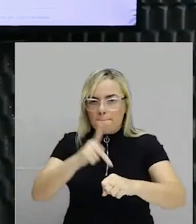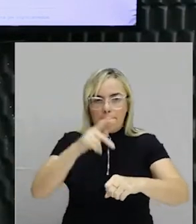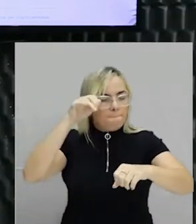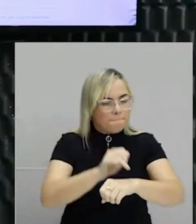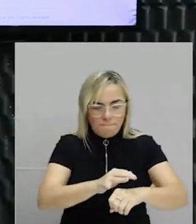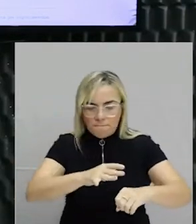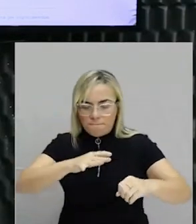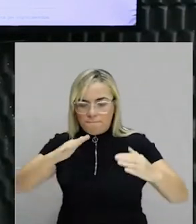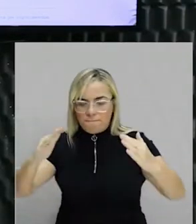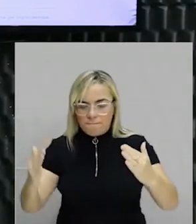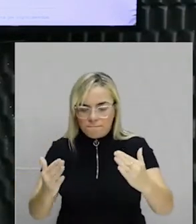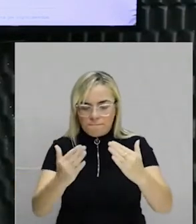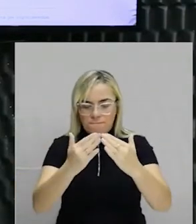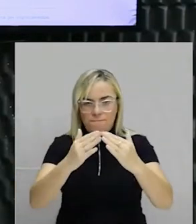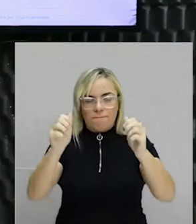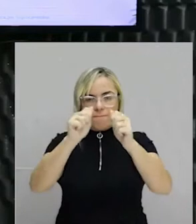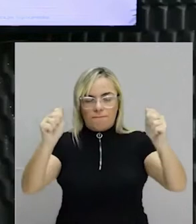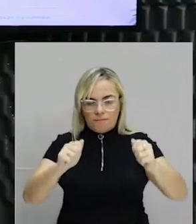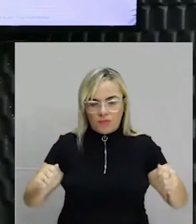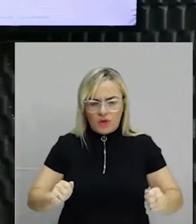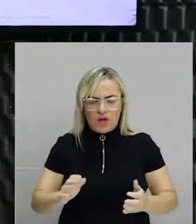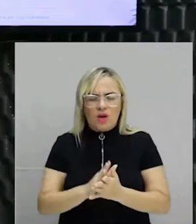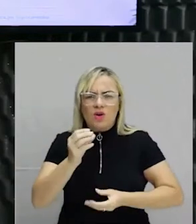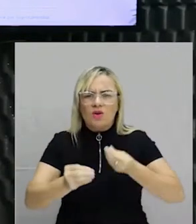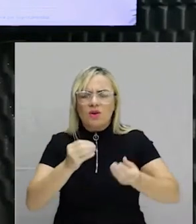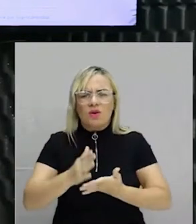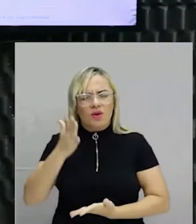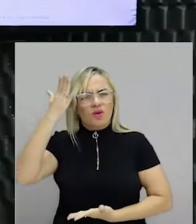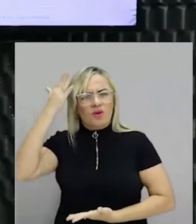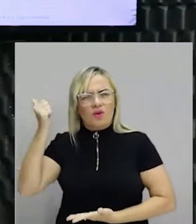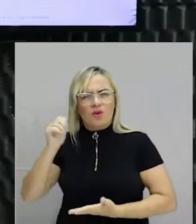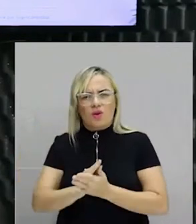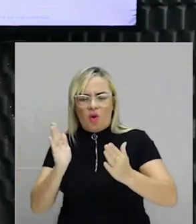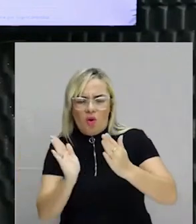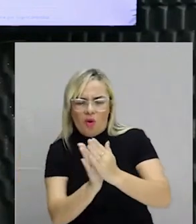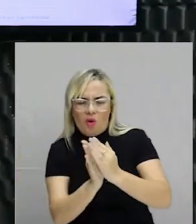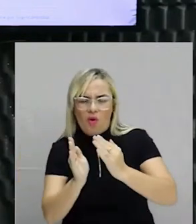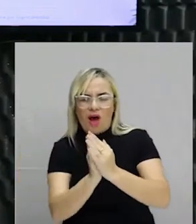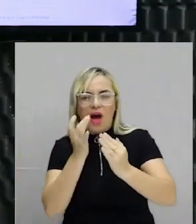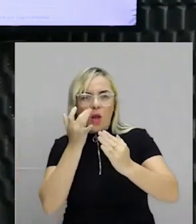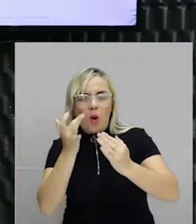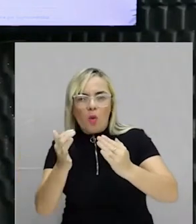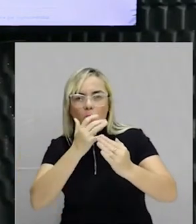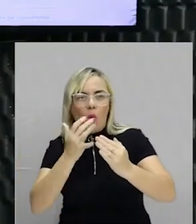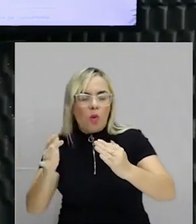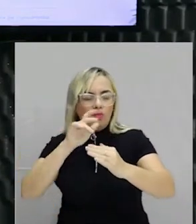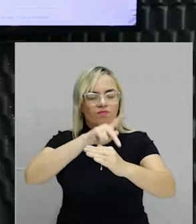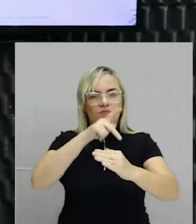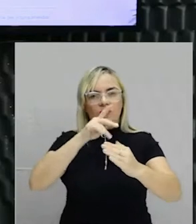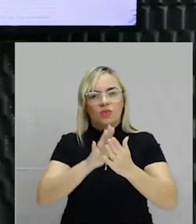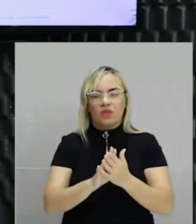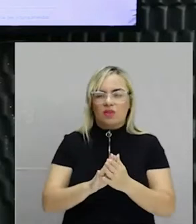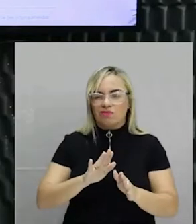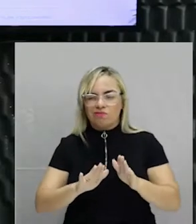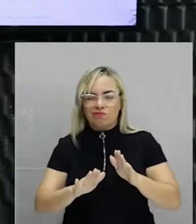colava na base. Mas, professor, como é que a pessoa não ia saber que tinha uma coisa colada? Geralmente, as madeiras eram diferentes para